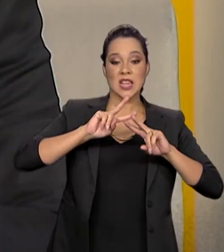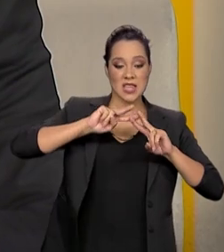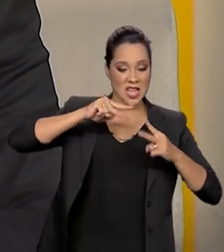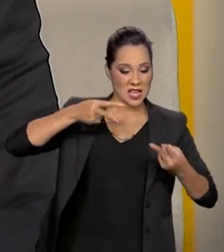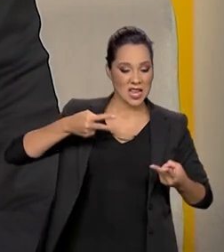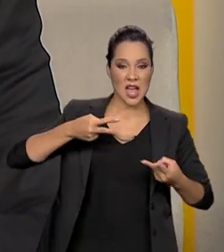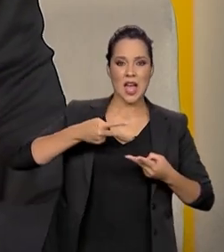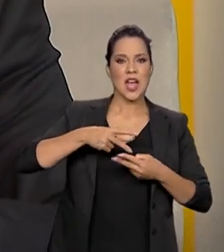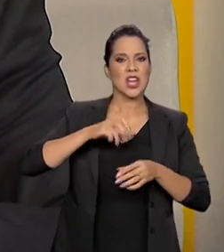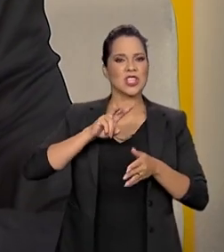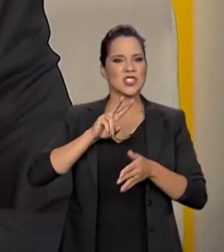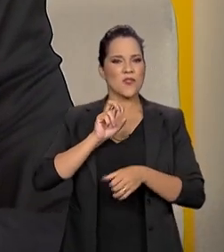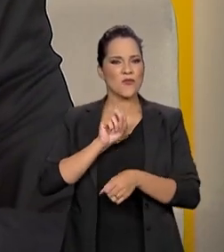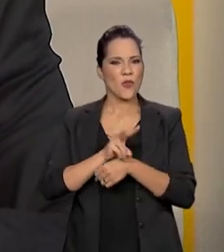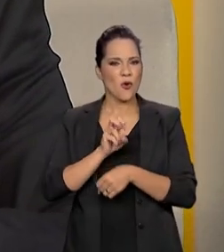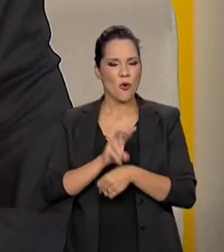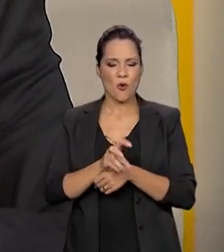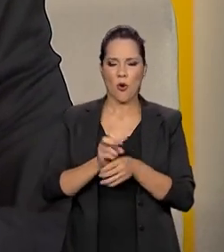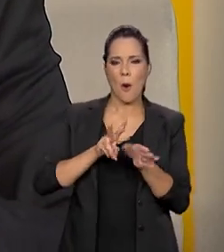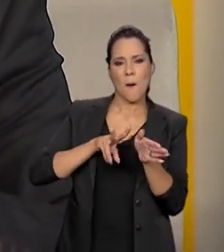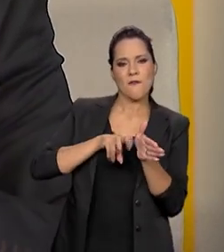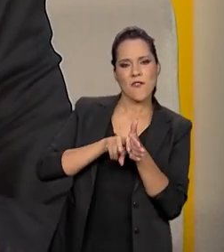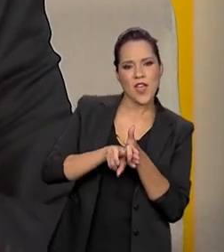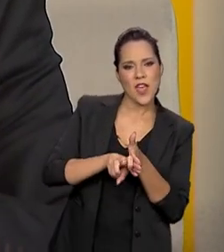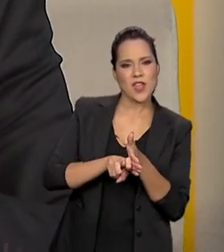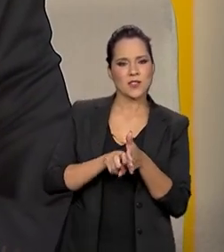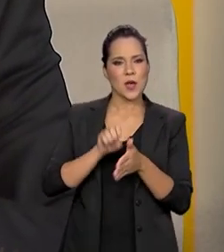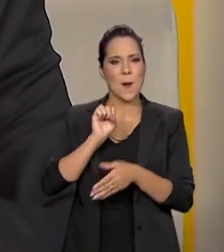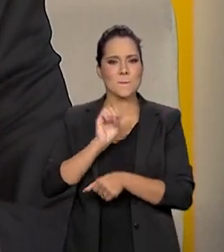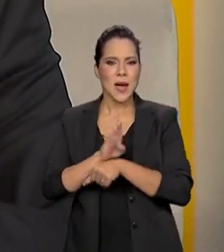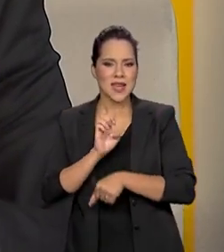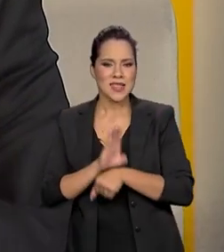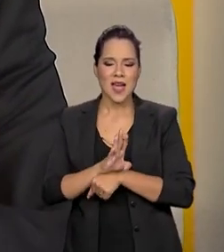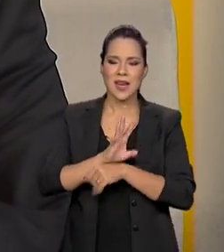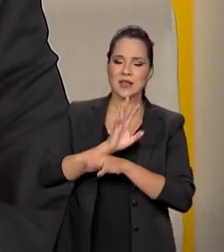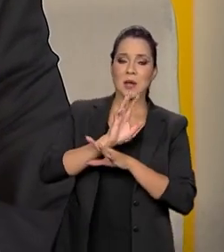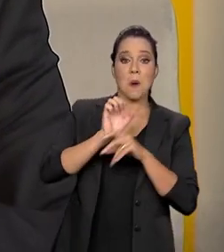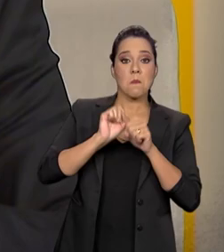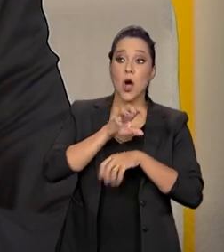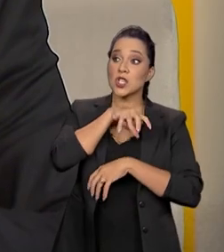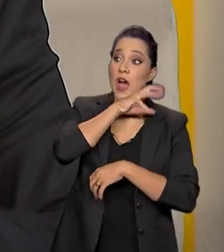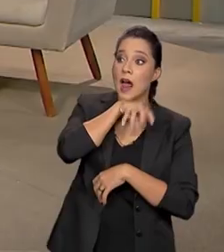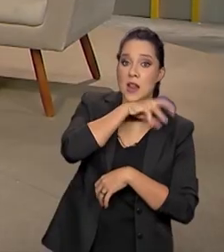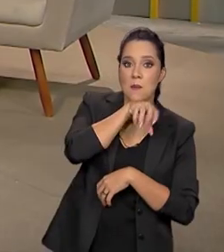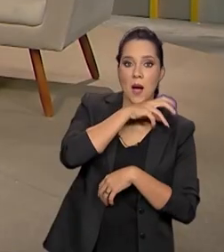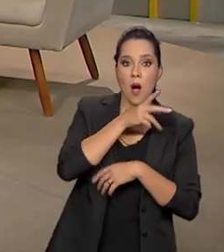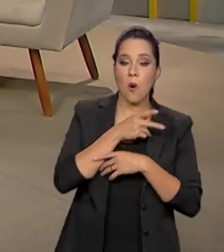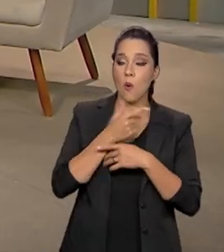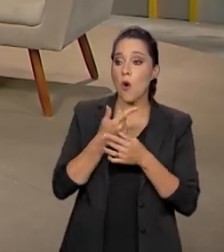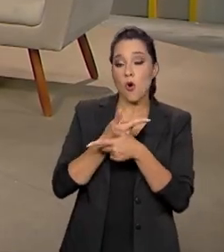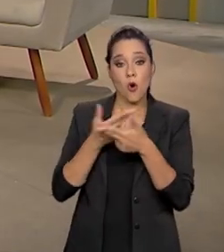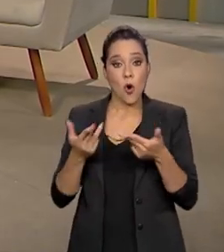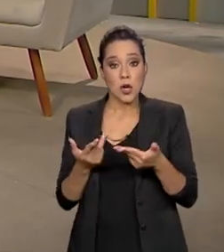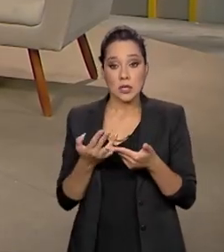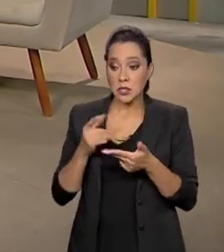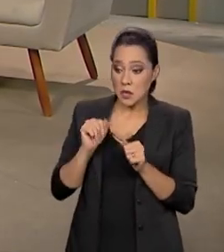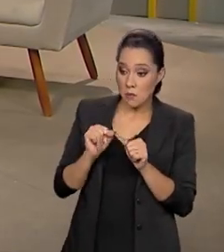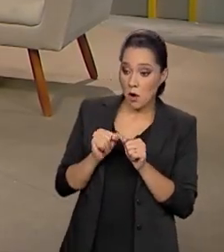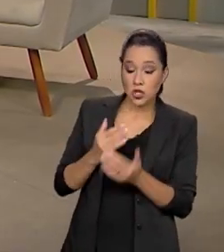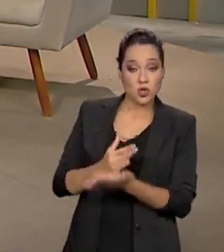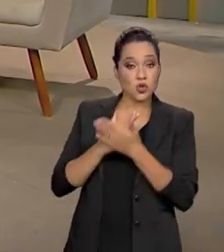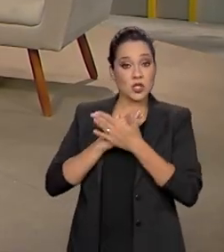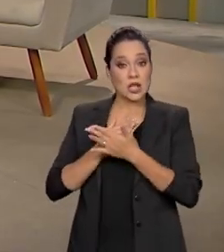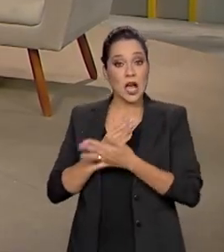bactérias, não estou falando só de plantas, de animais que nós temos ali, que pode estar descoberta de doenças que ainda não têm cura,